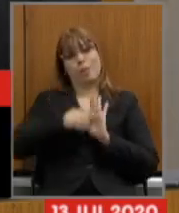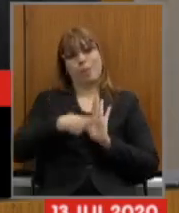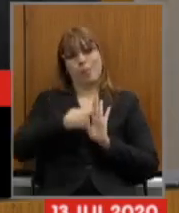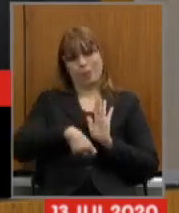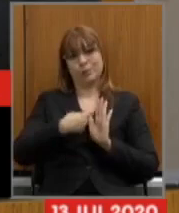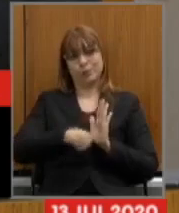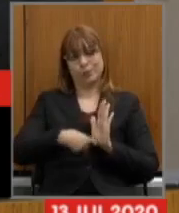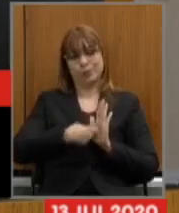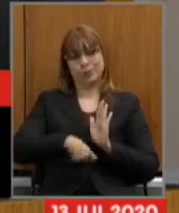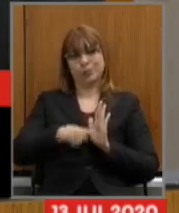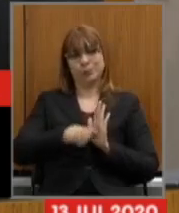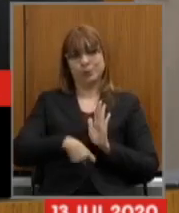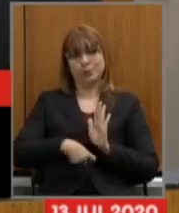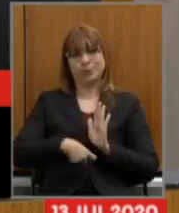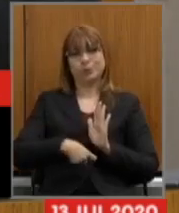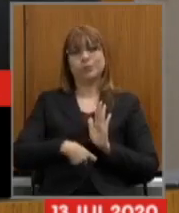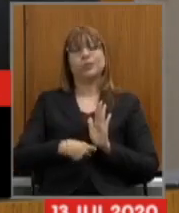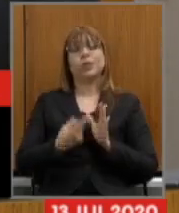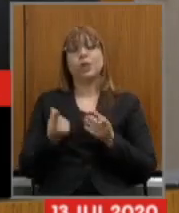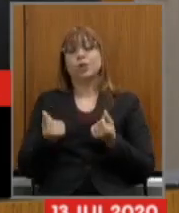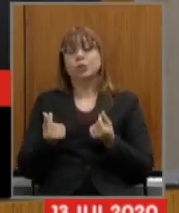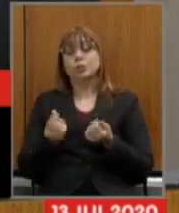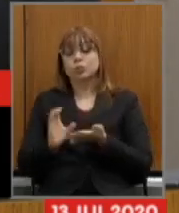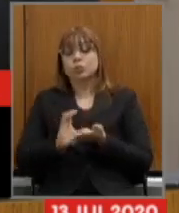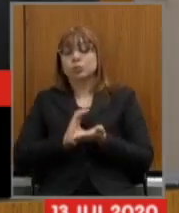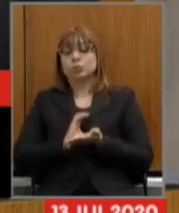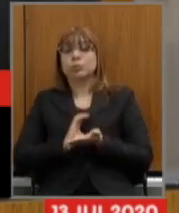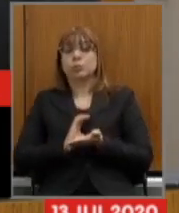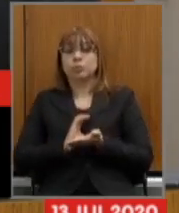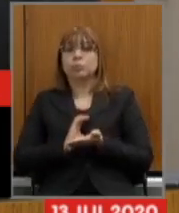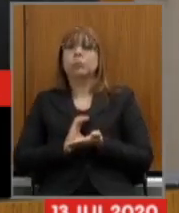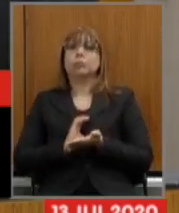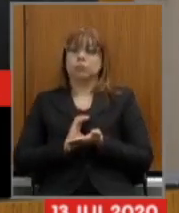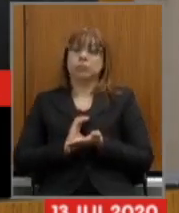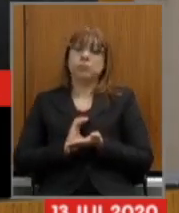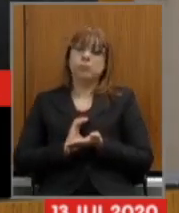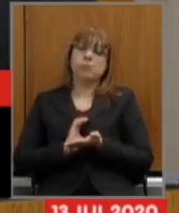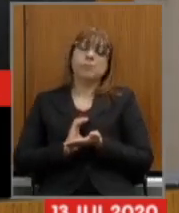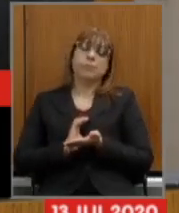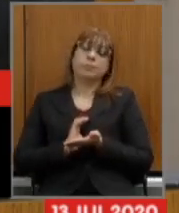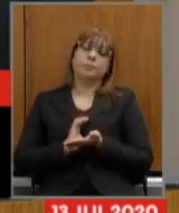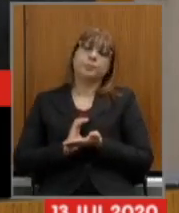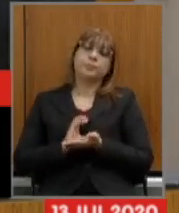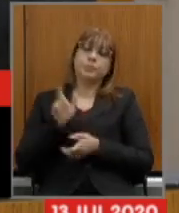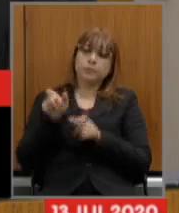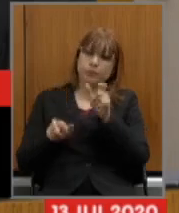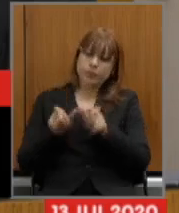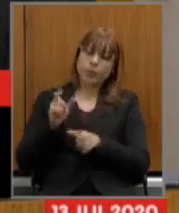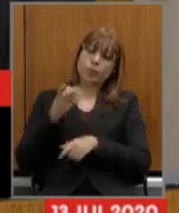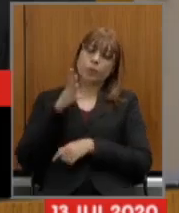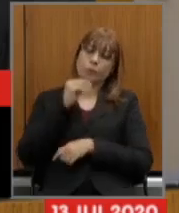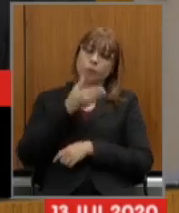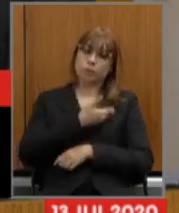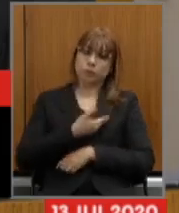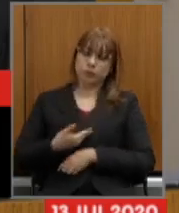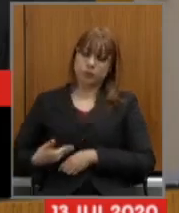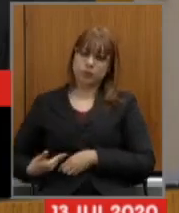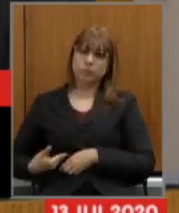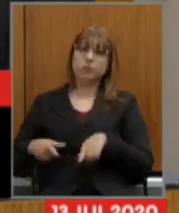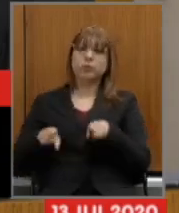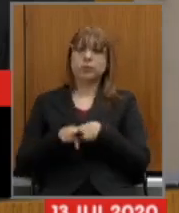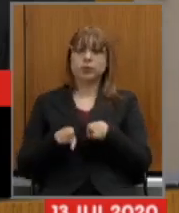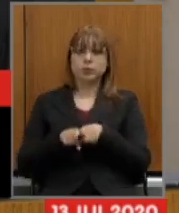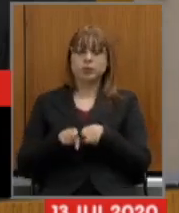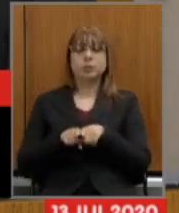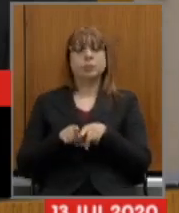é o dinheiro que vem do da contribuição do servidor e do